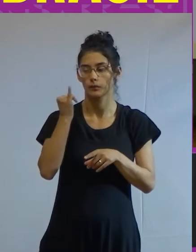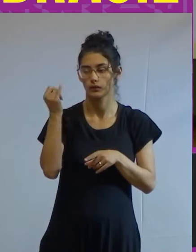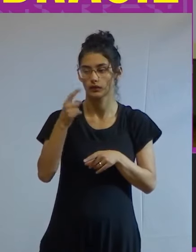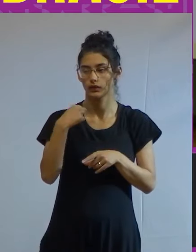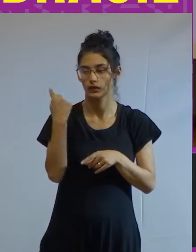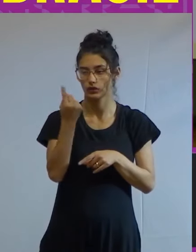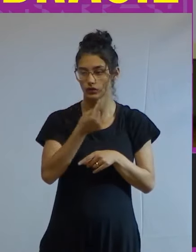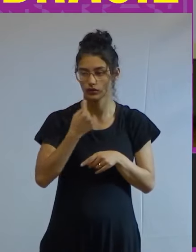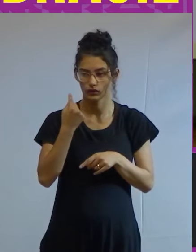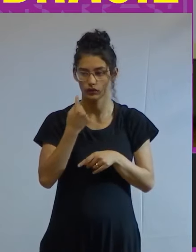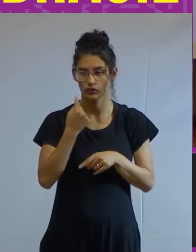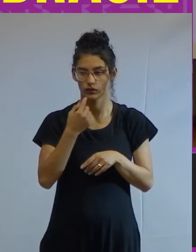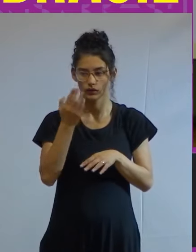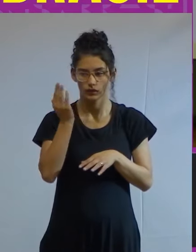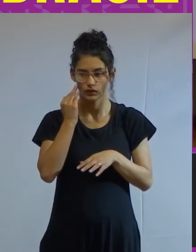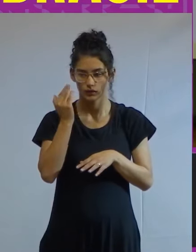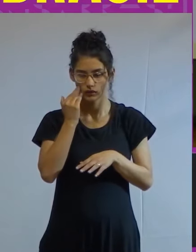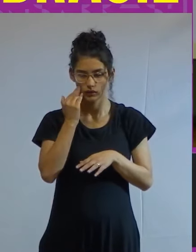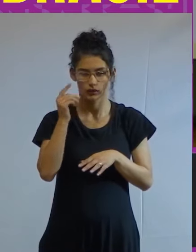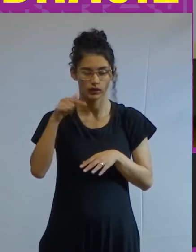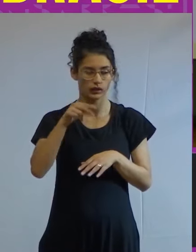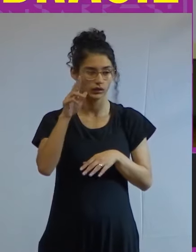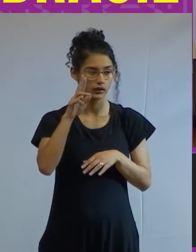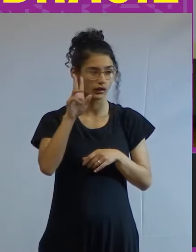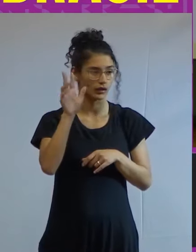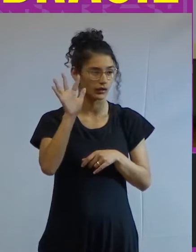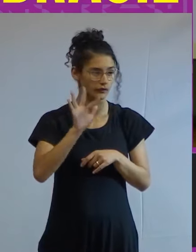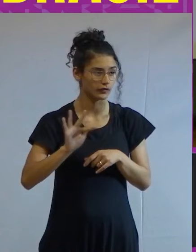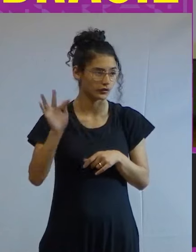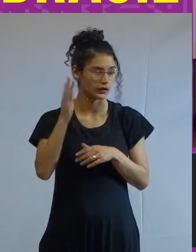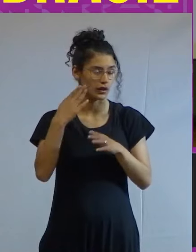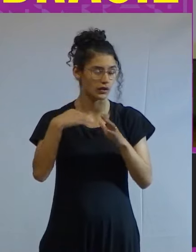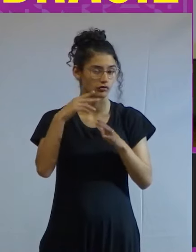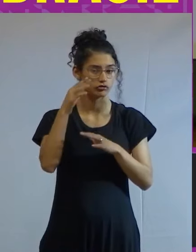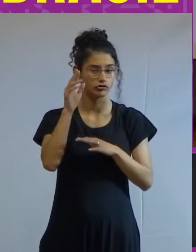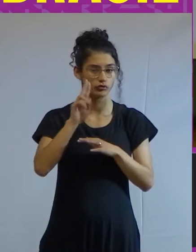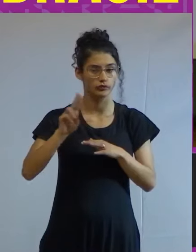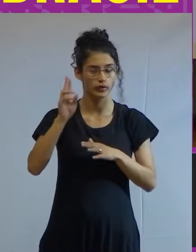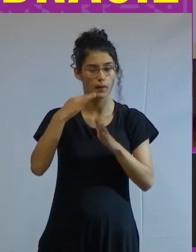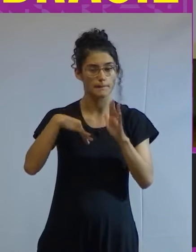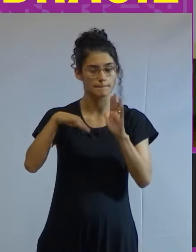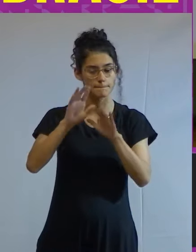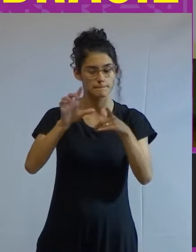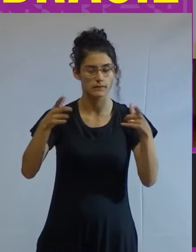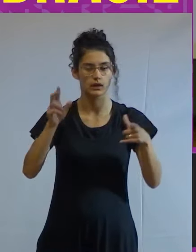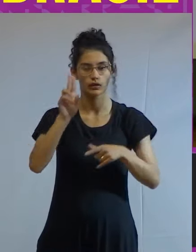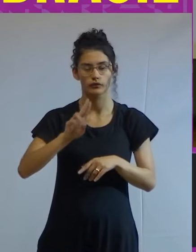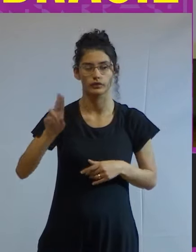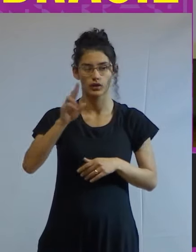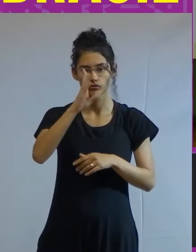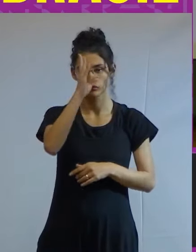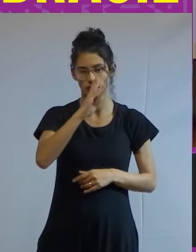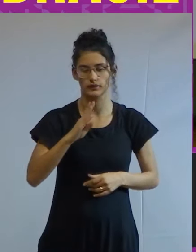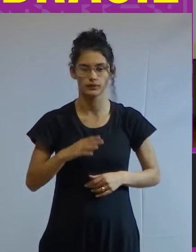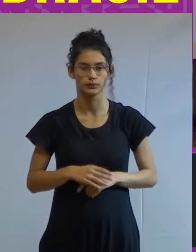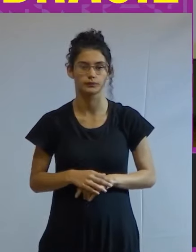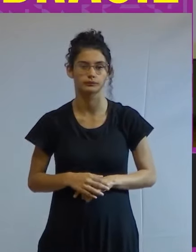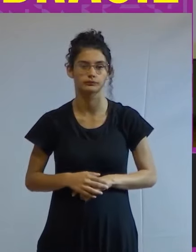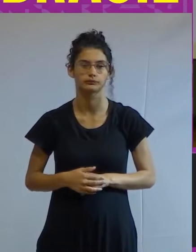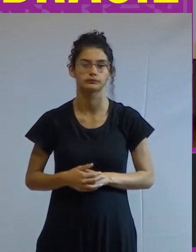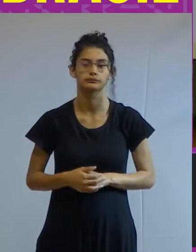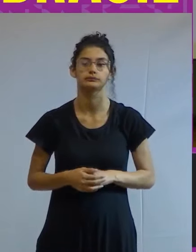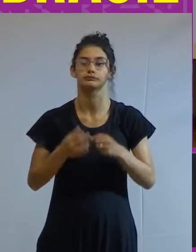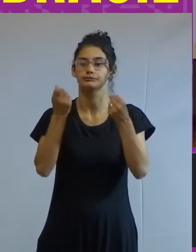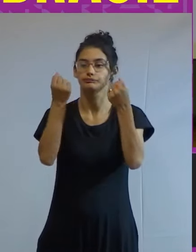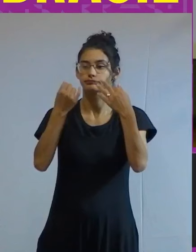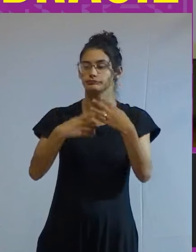a gente aqui nesta universidade a universidade mais maior universidade do Brasil para